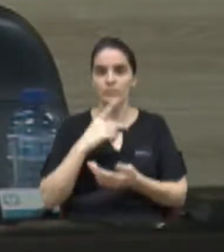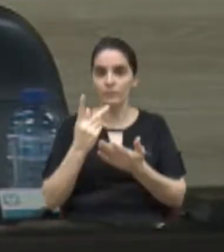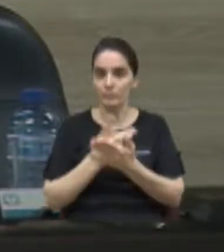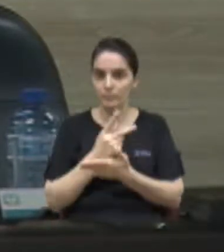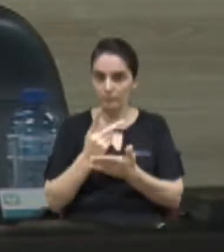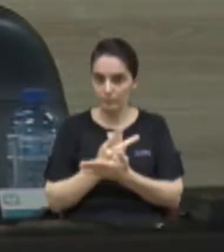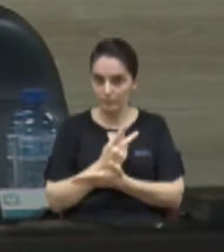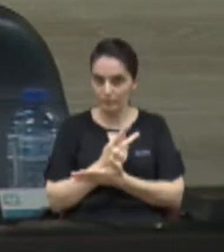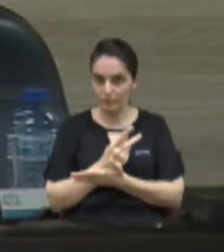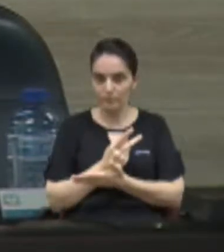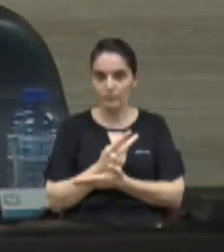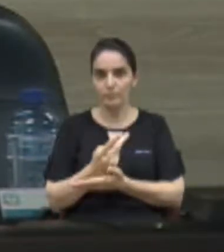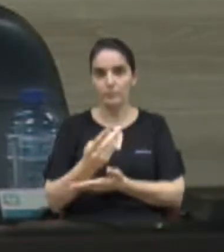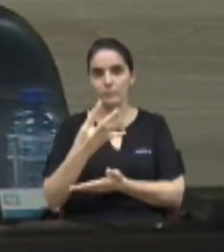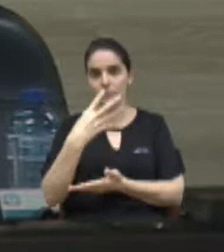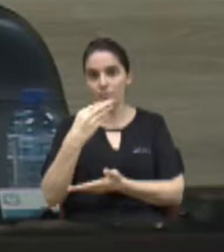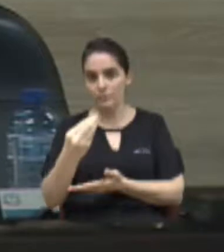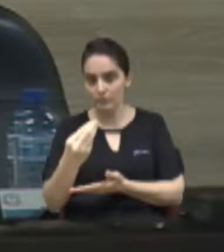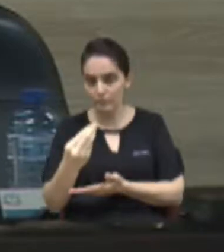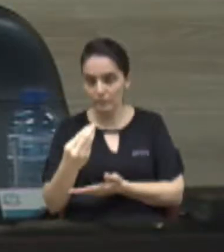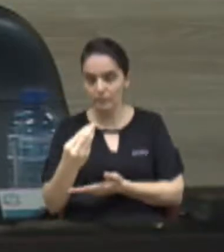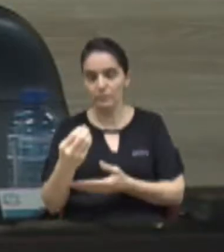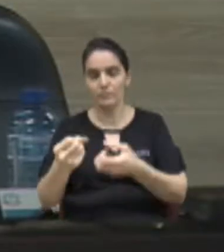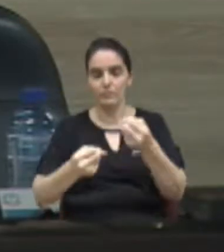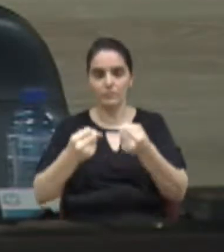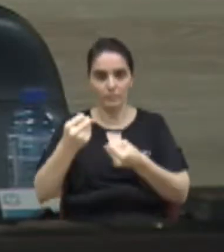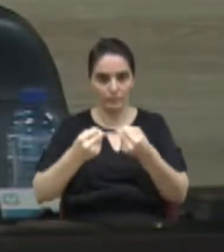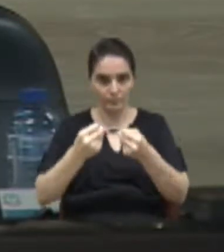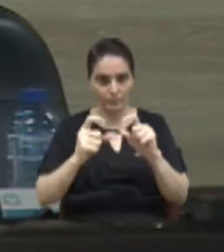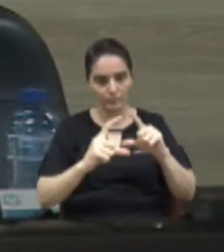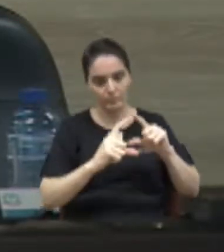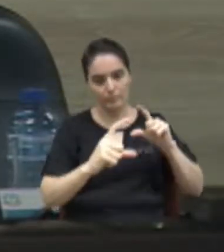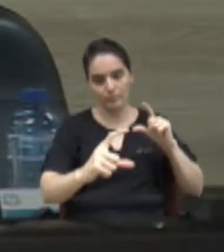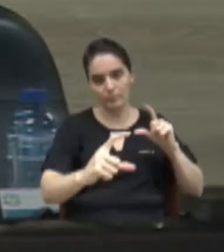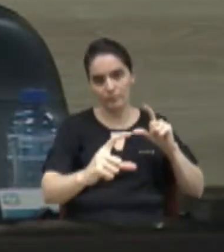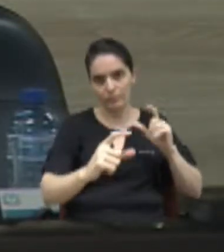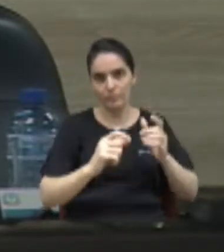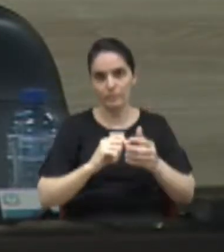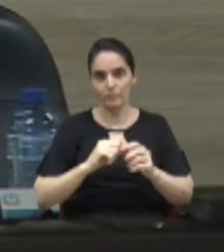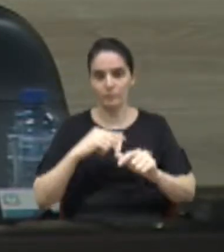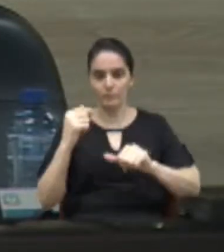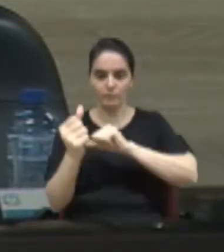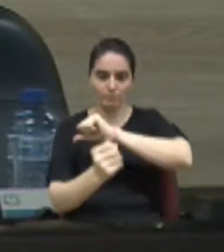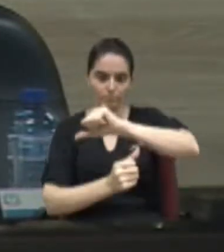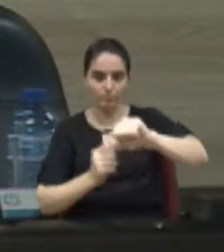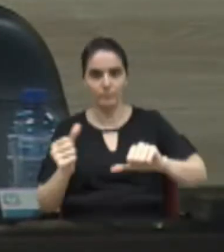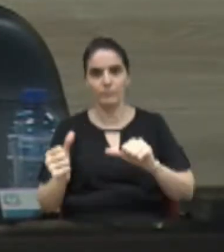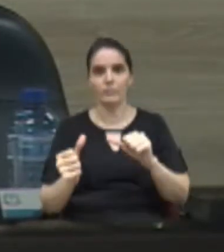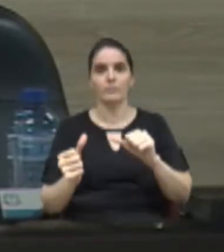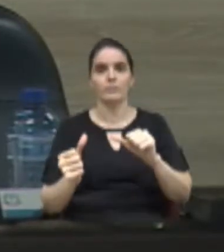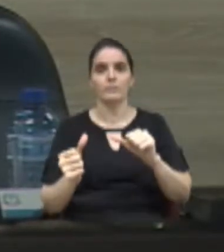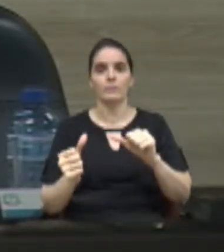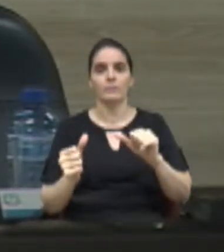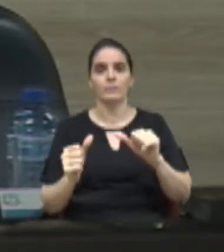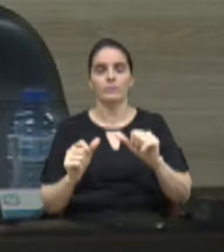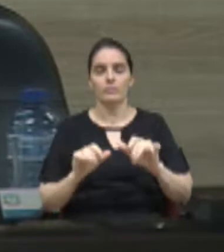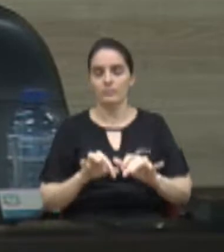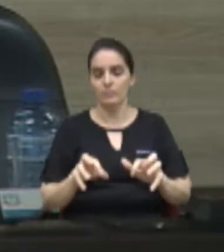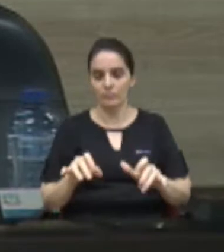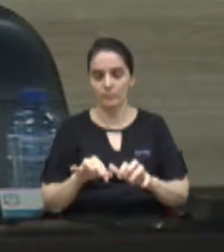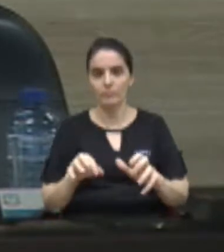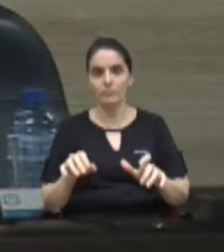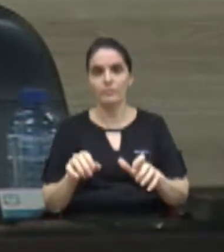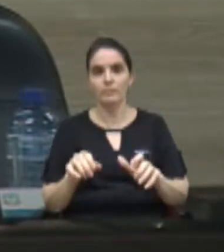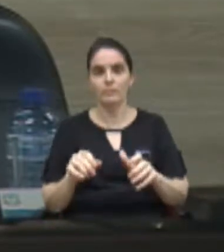material na fotografia que estava invertida. Um erro de digitação, e isso poderia